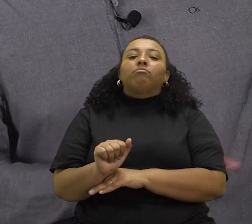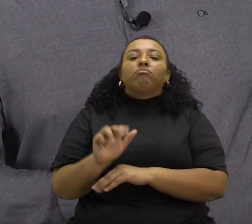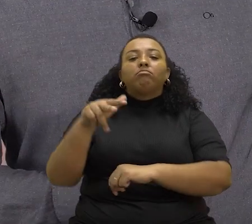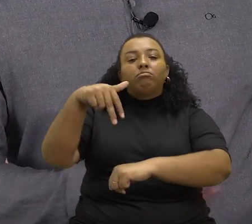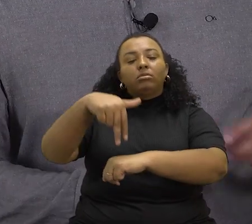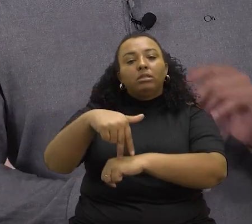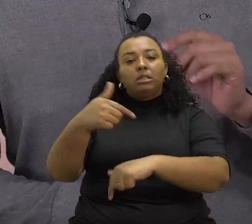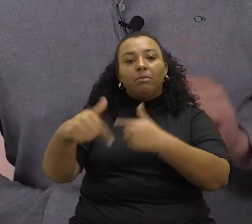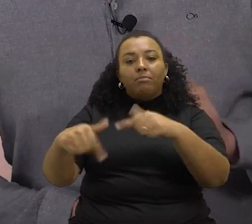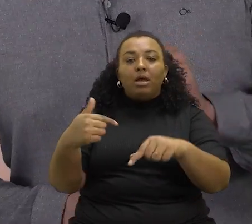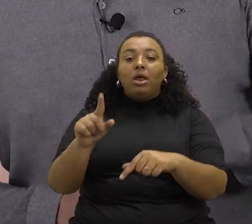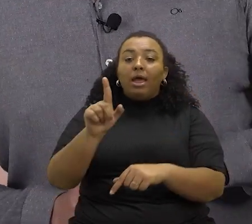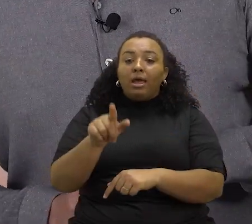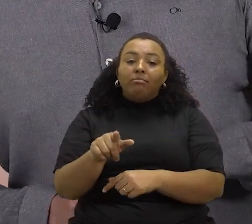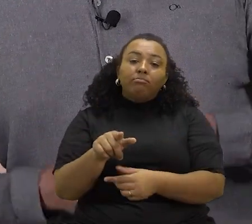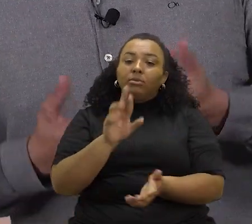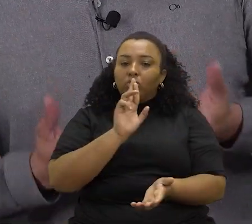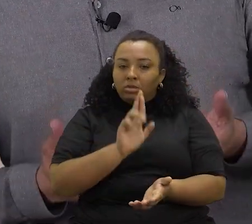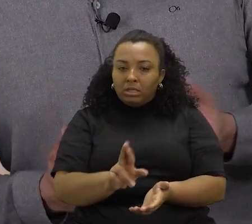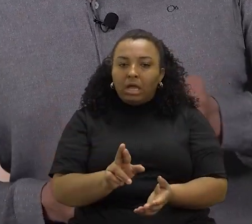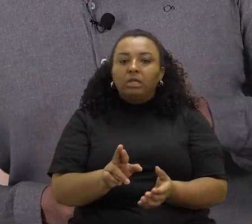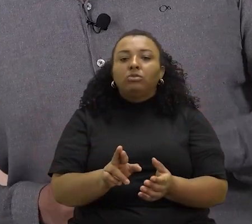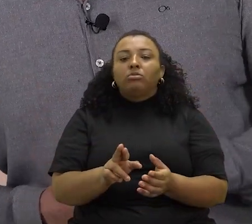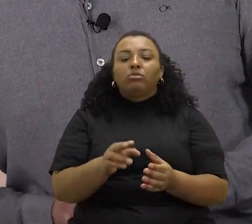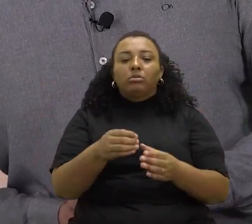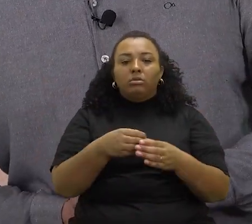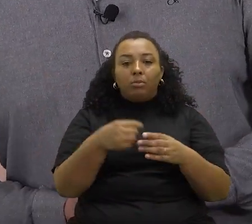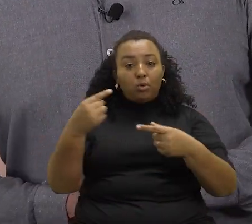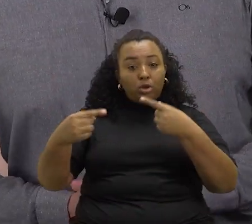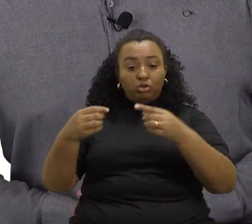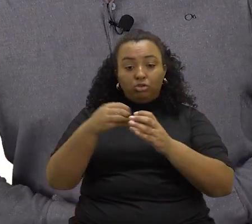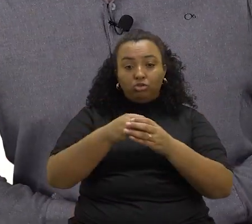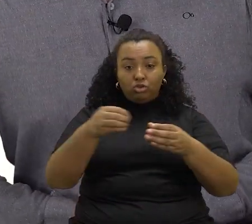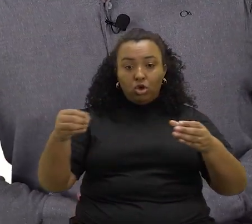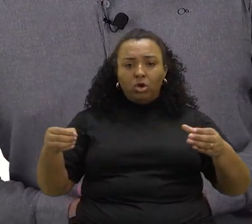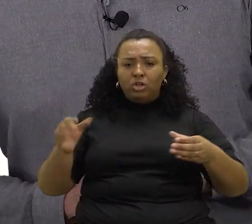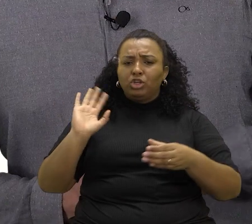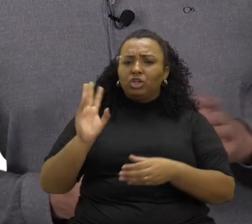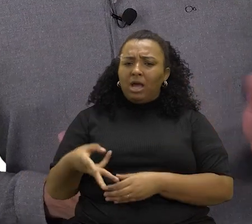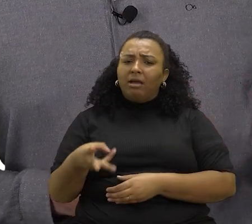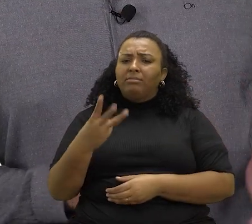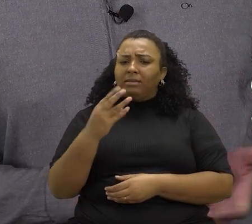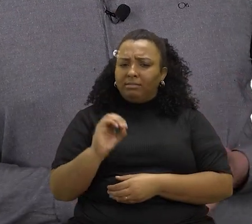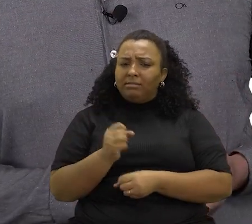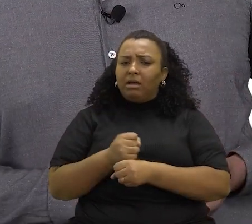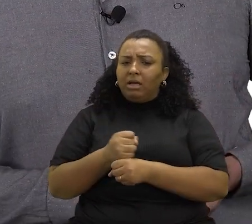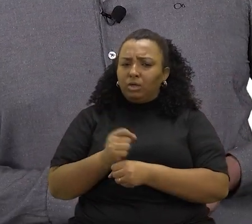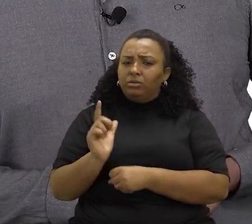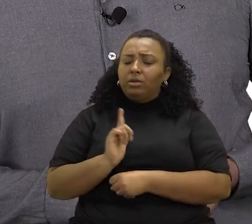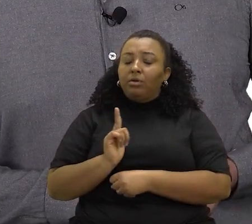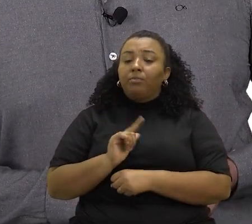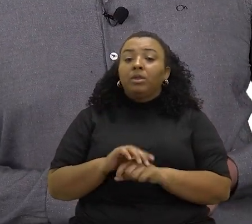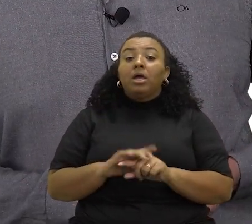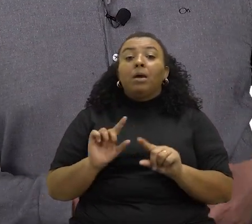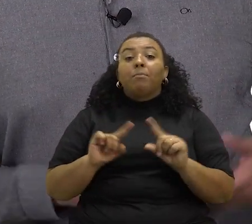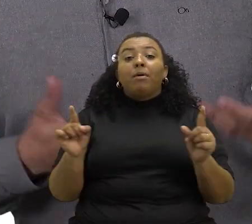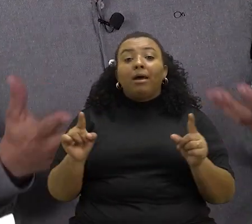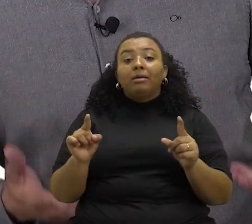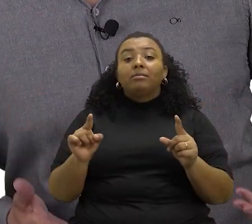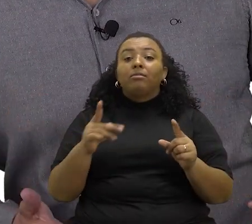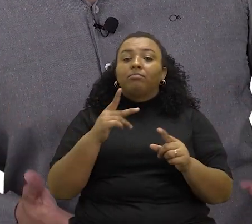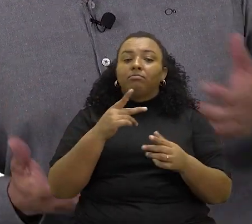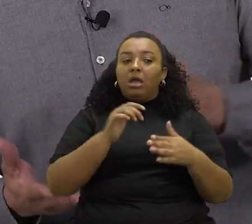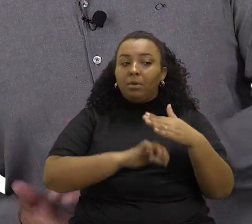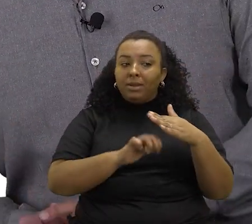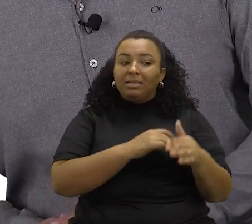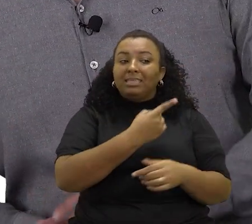é resultado da política de cotas, que existe há mais de três décadas. A legislação determina que empresas com 100